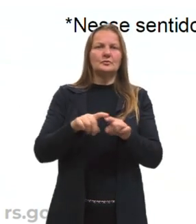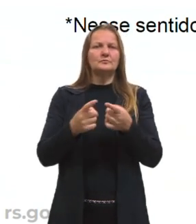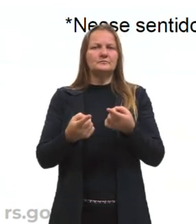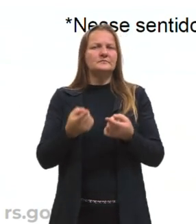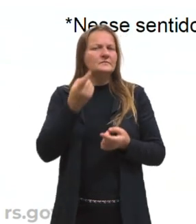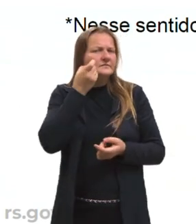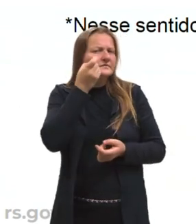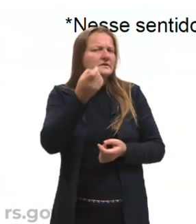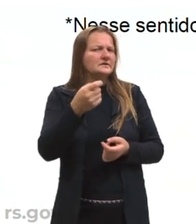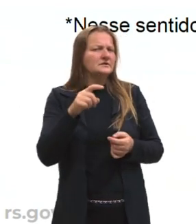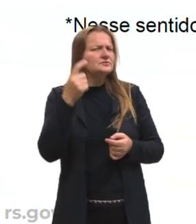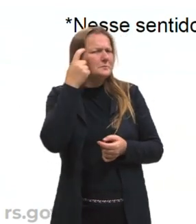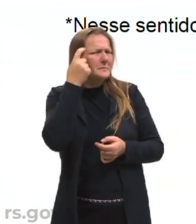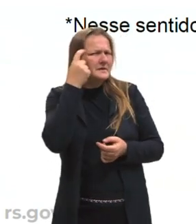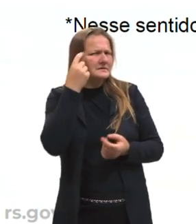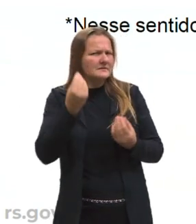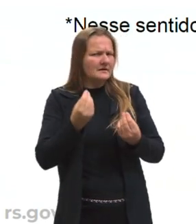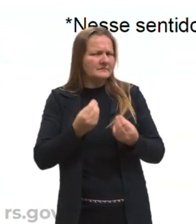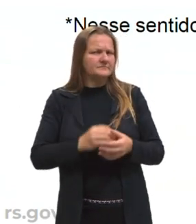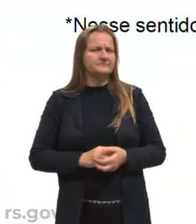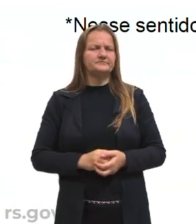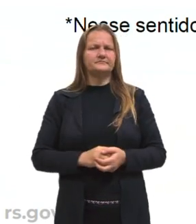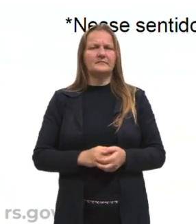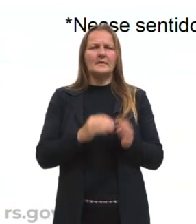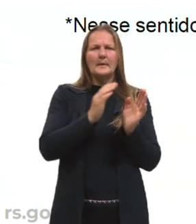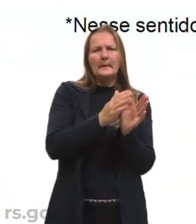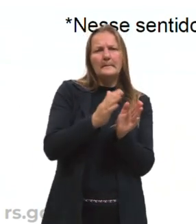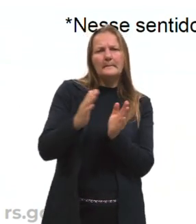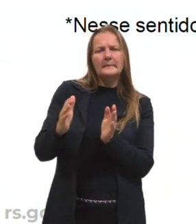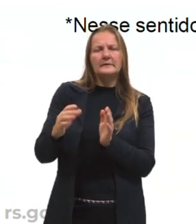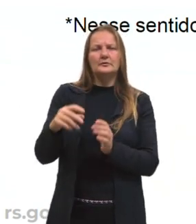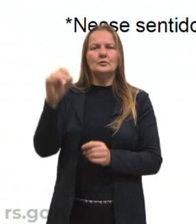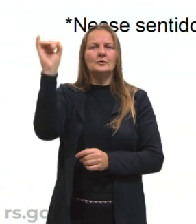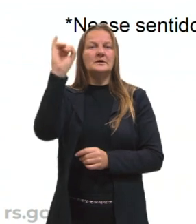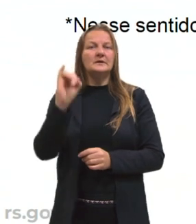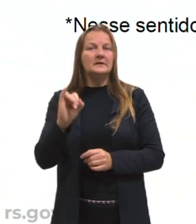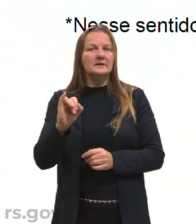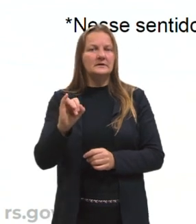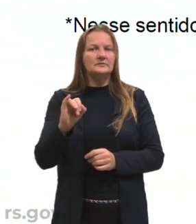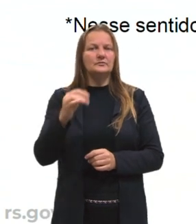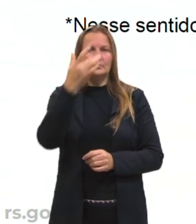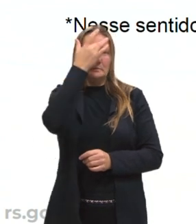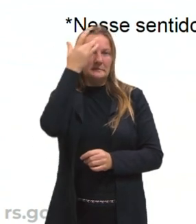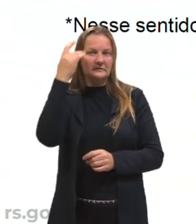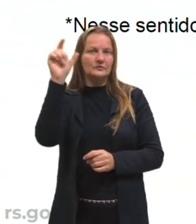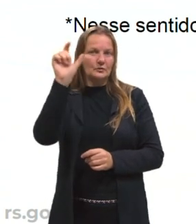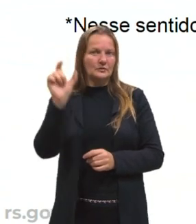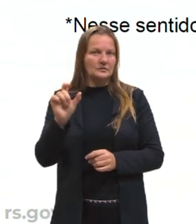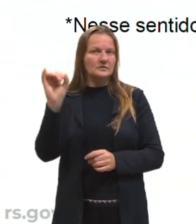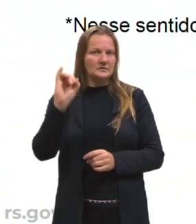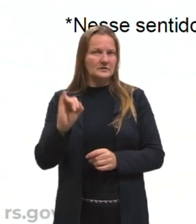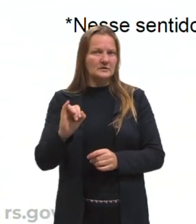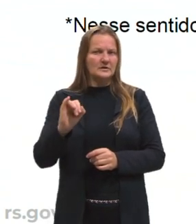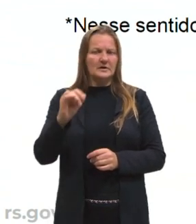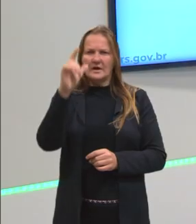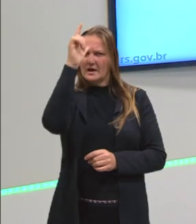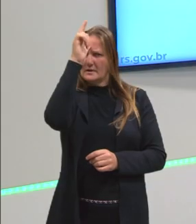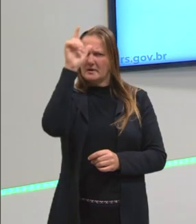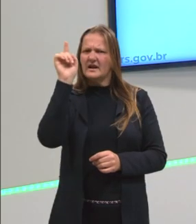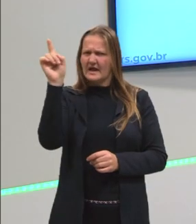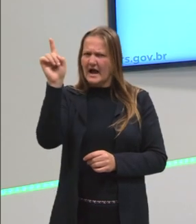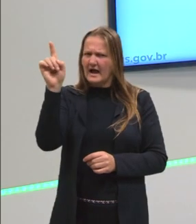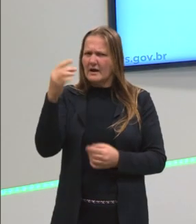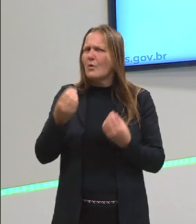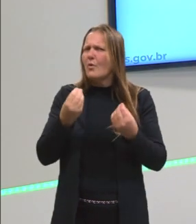interessante nós questionarmos, né? Nesse período que vem para cá os italianos, os alemães, a Itália e Alemanha ainda não estavam